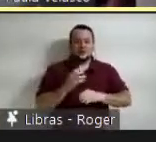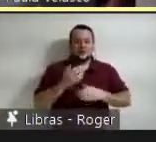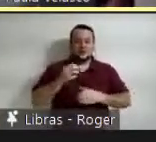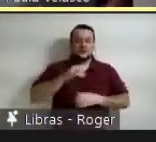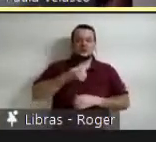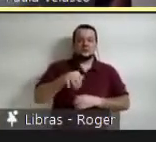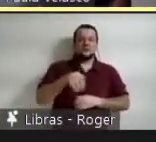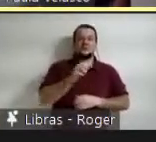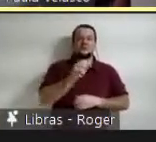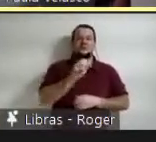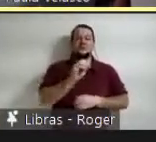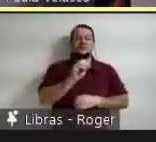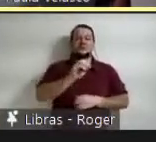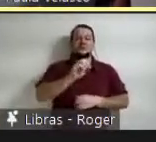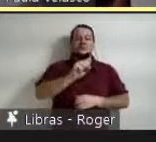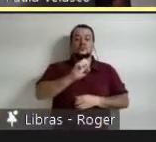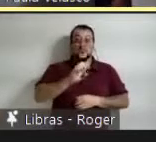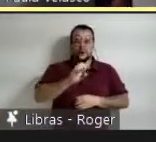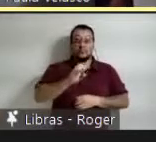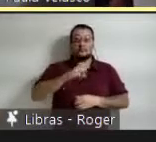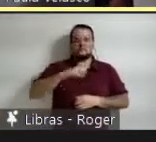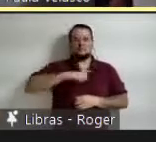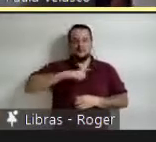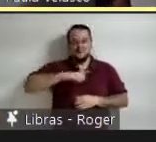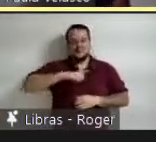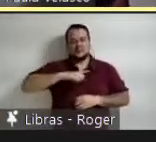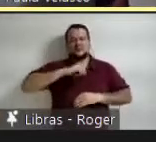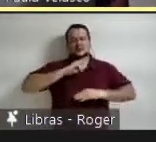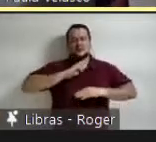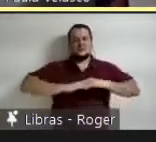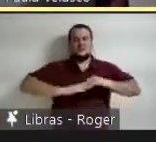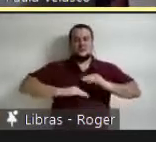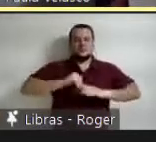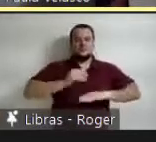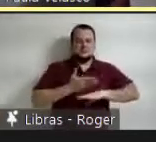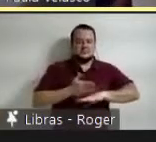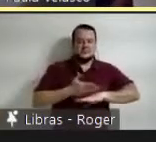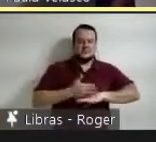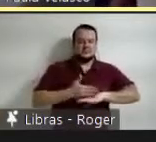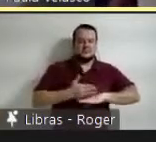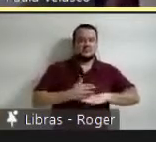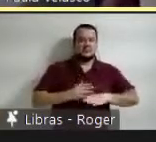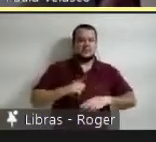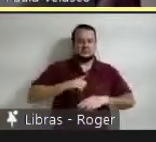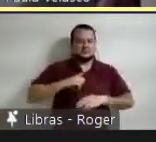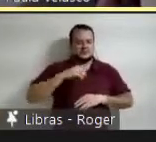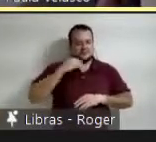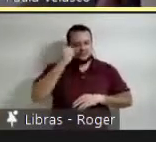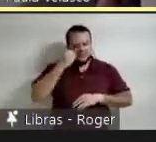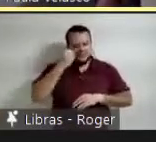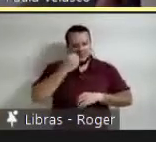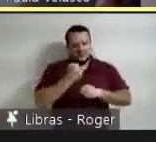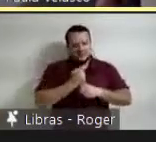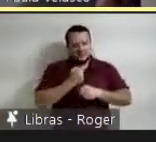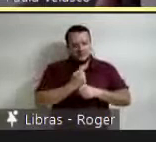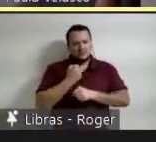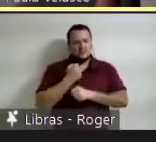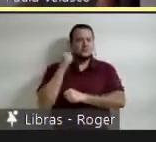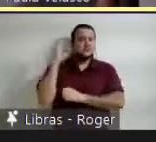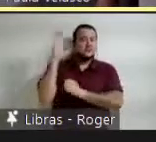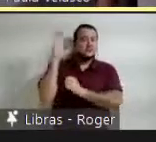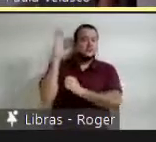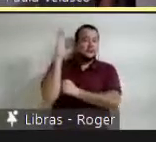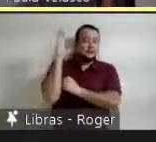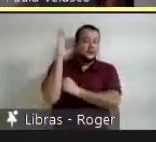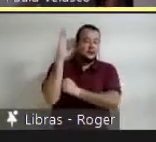docente ha liderado processos de investigación em construção em madeira junto com os arquitectos como Peter Sundor. Buscamos